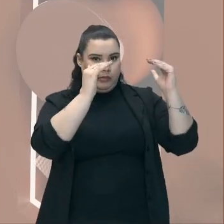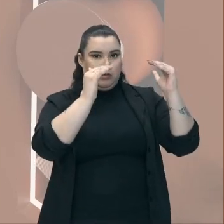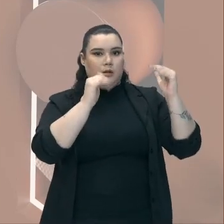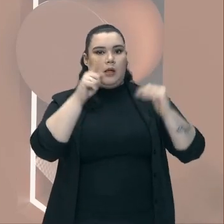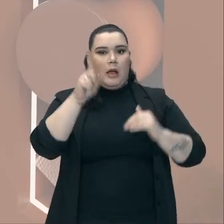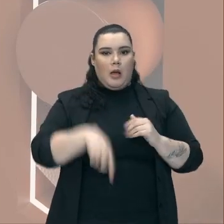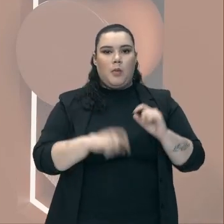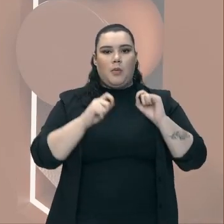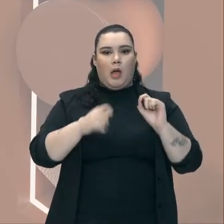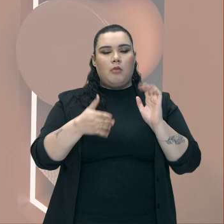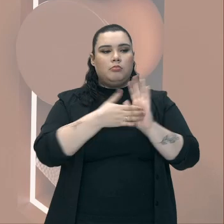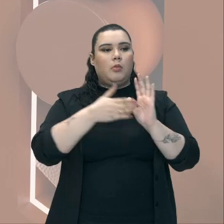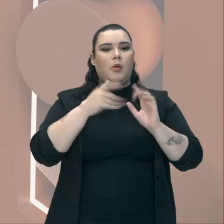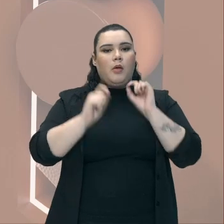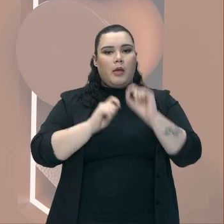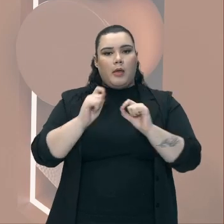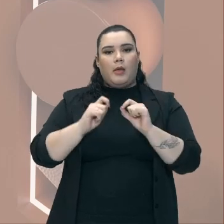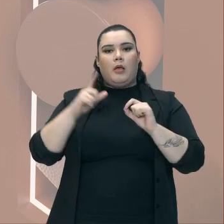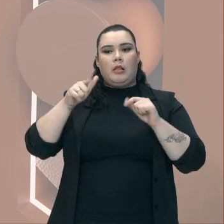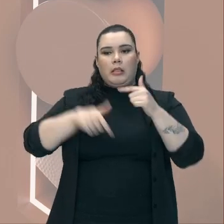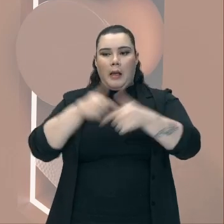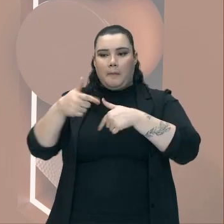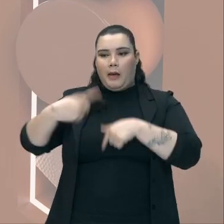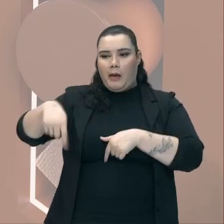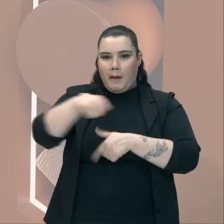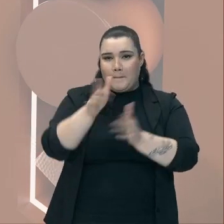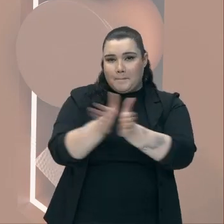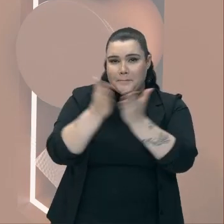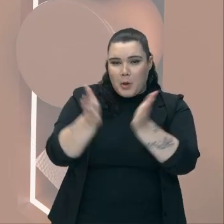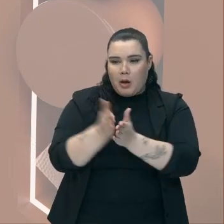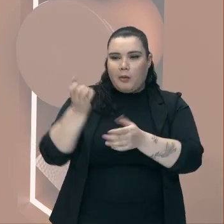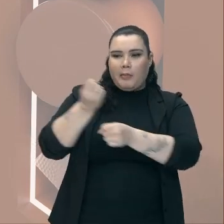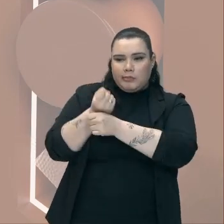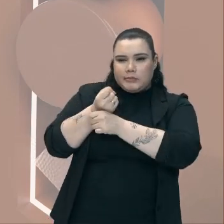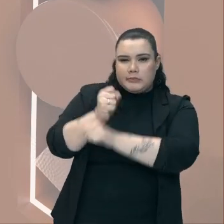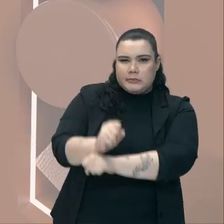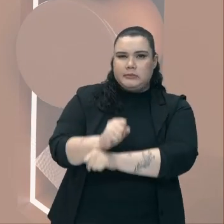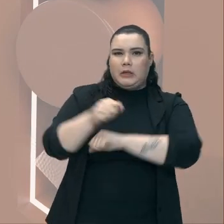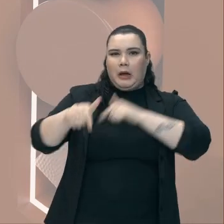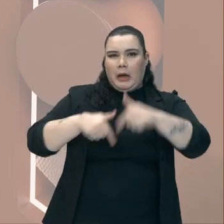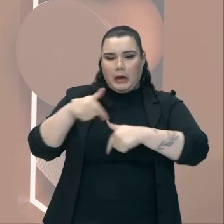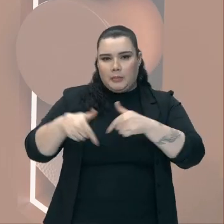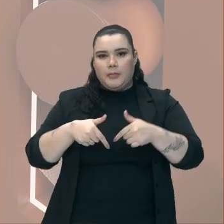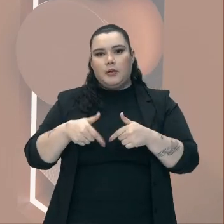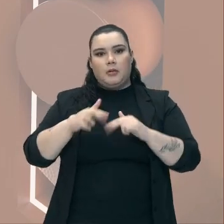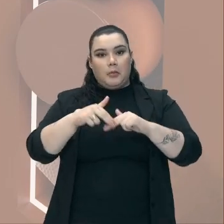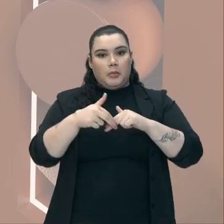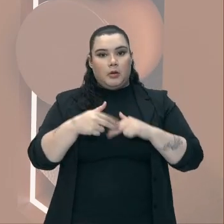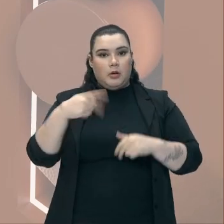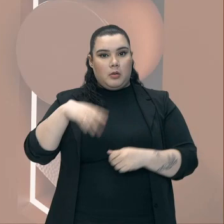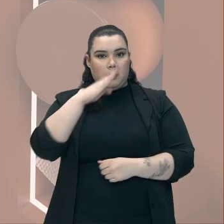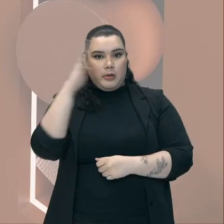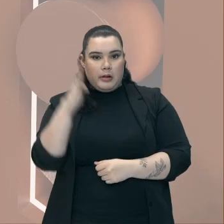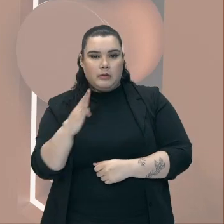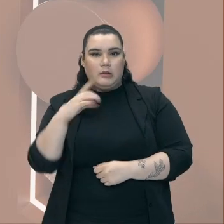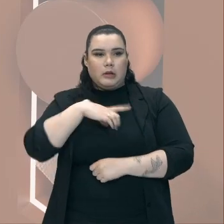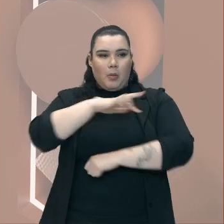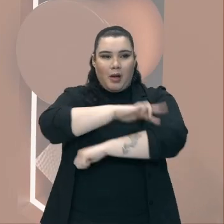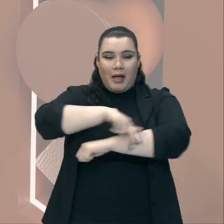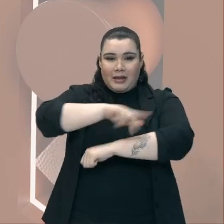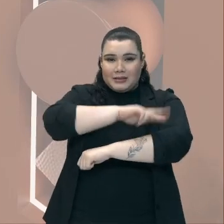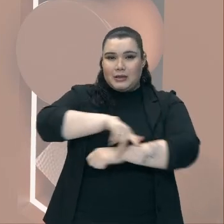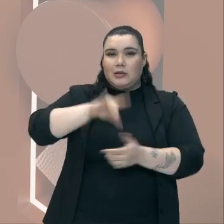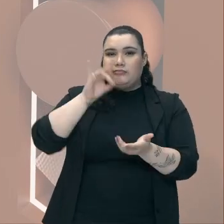privilégio Em exploração De minorias Galera É por isso Que hoje O Brasil É considerado Um país Com racismo Estrutural